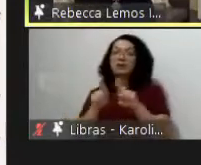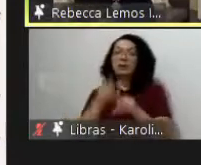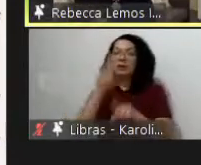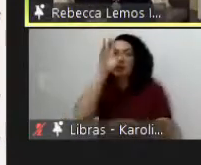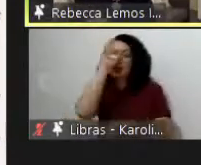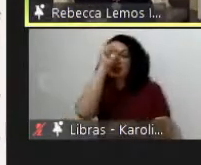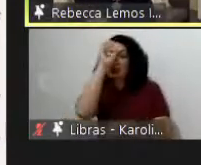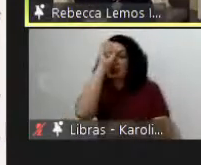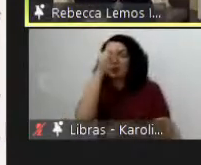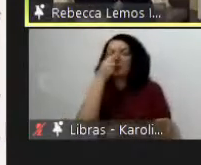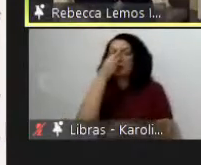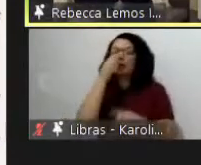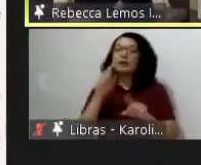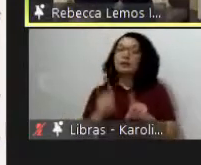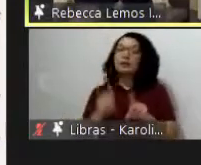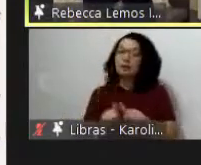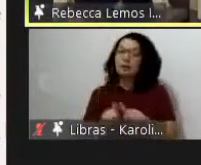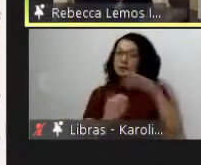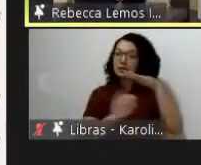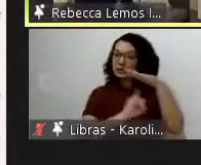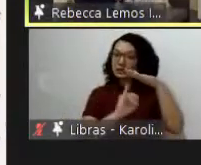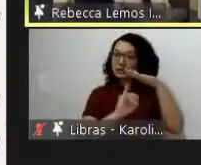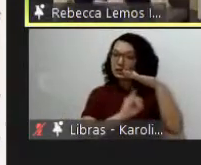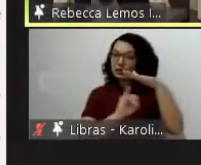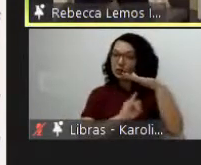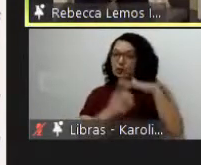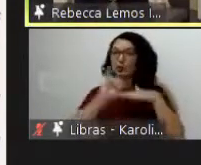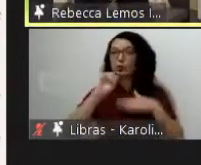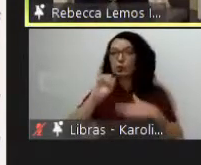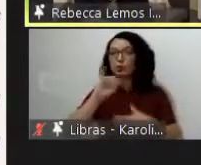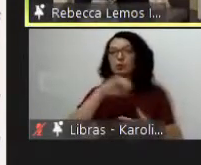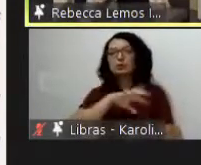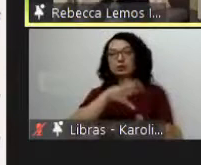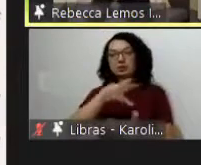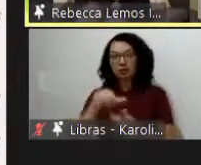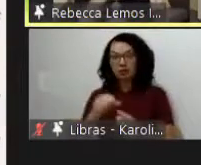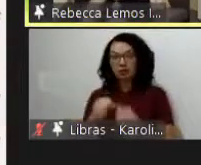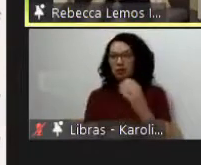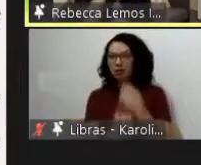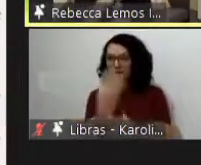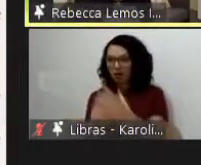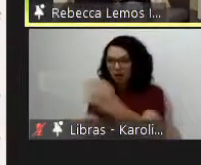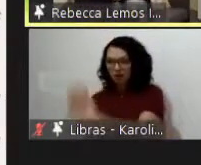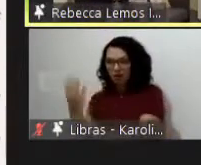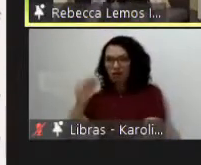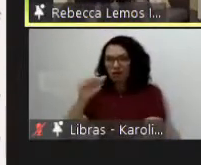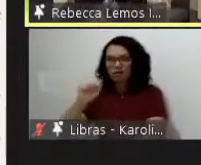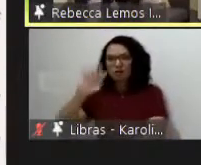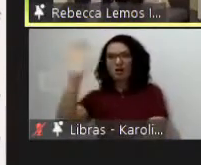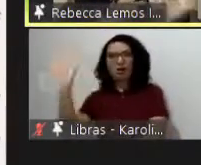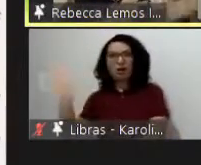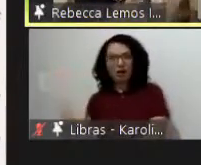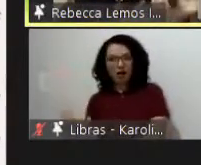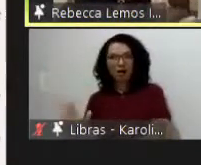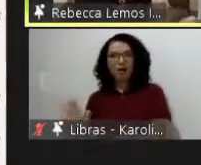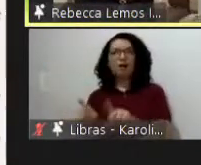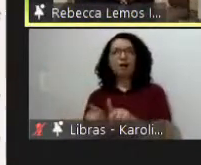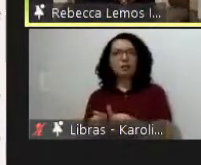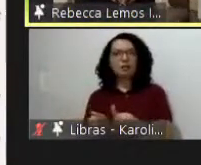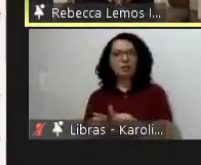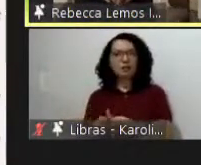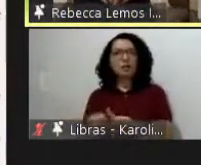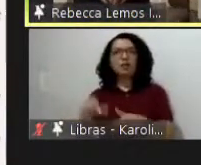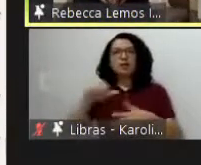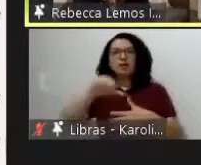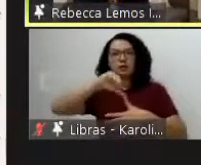institutos de estudos globais eles vão surgindo sobretudo na Ásia vão crescendo na América Latina nós fizemos